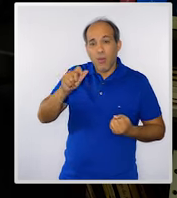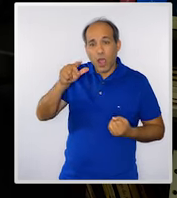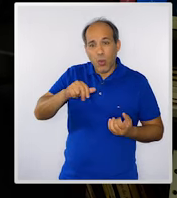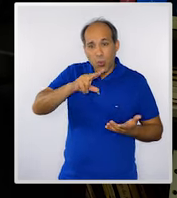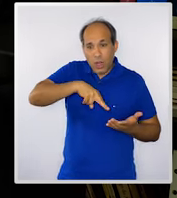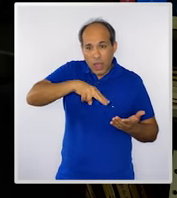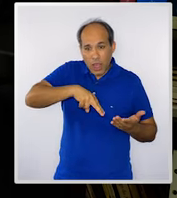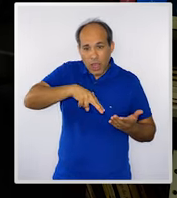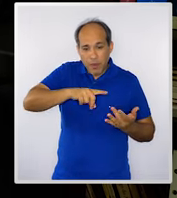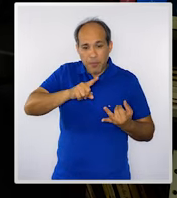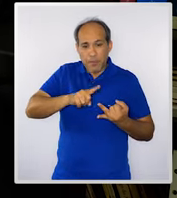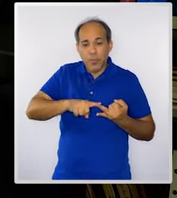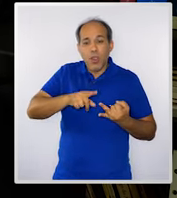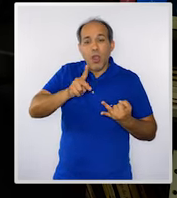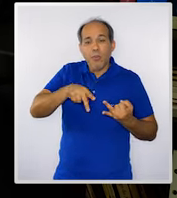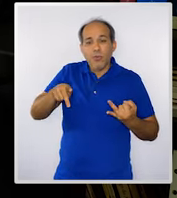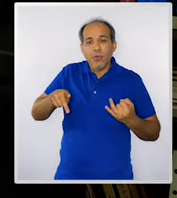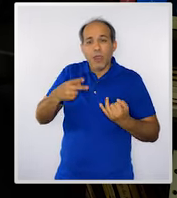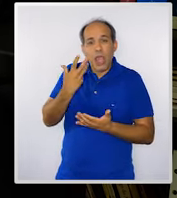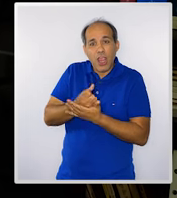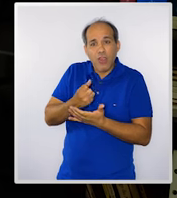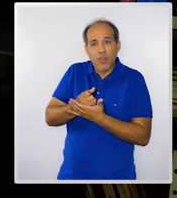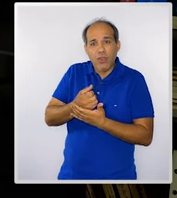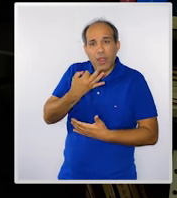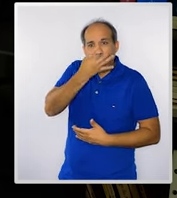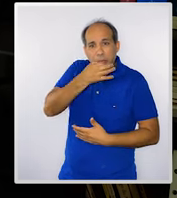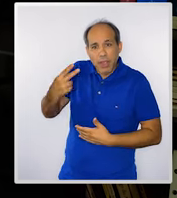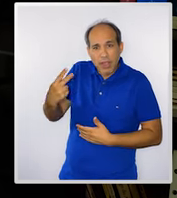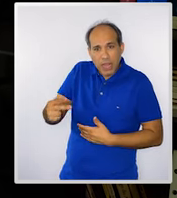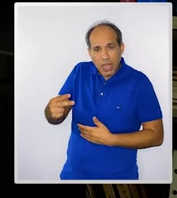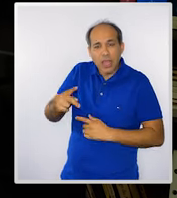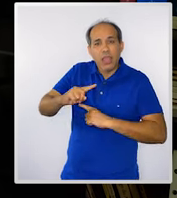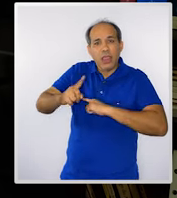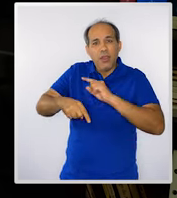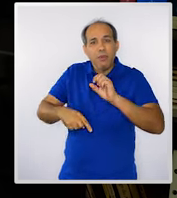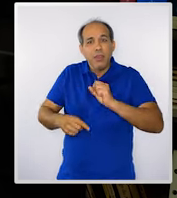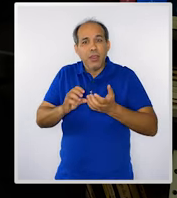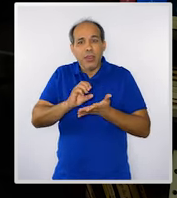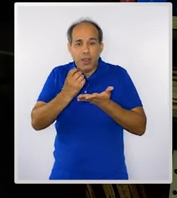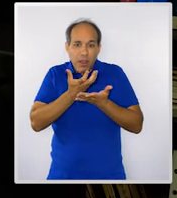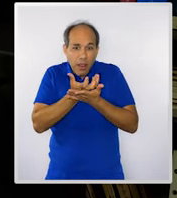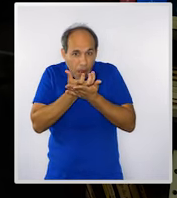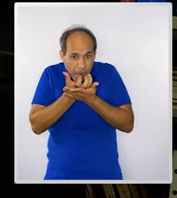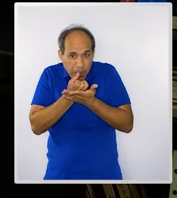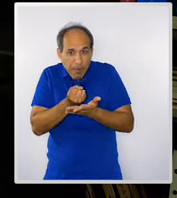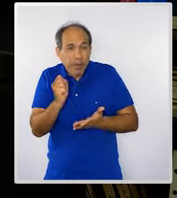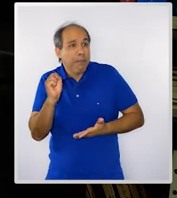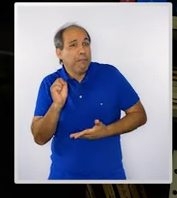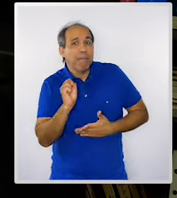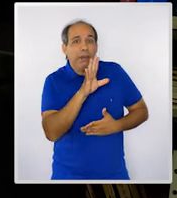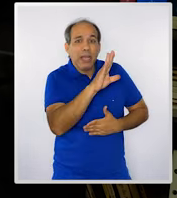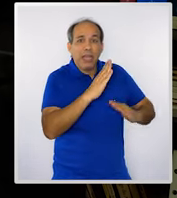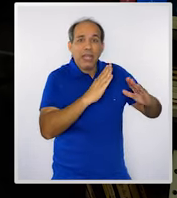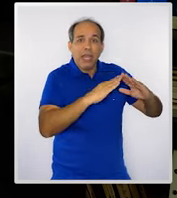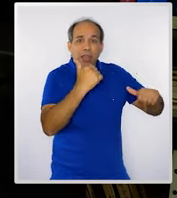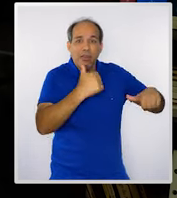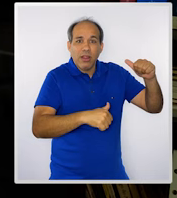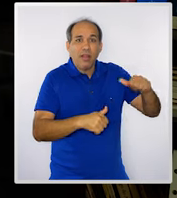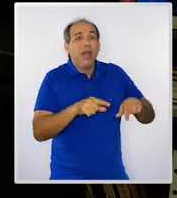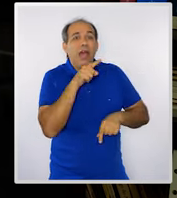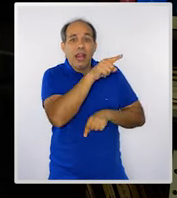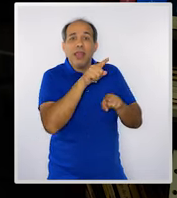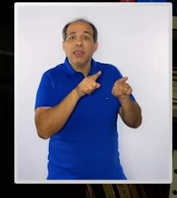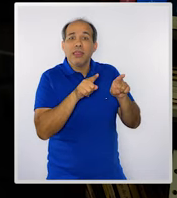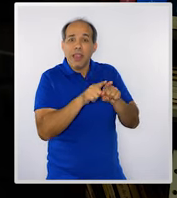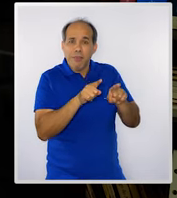leitura, o professor faz o registro da fala dele, depois ele envia isso para a Casa de Avaliação, para